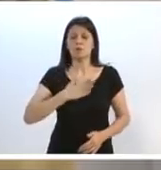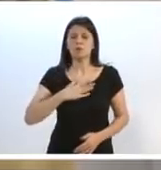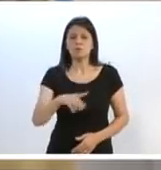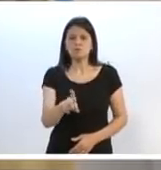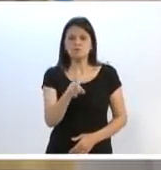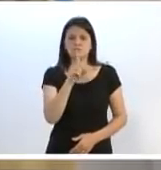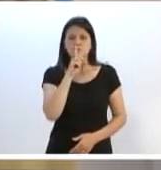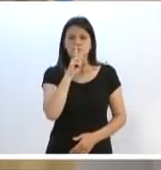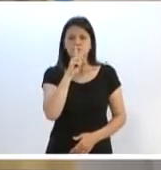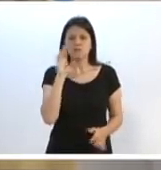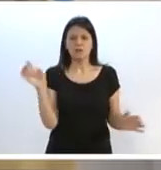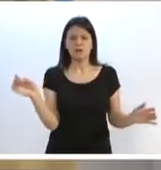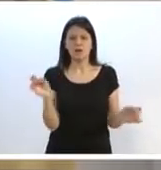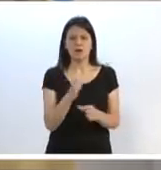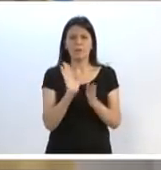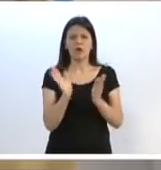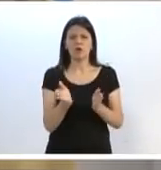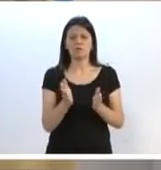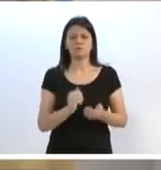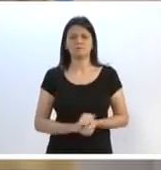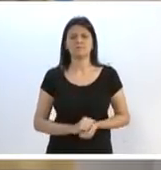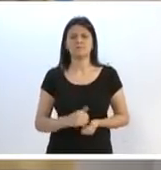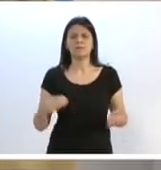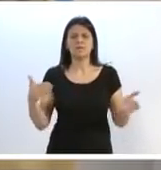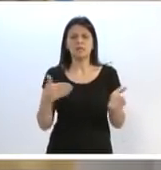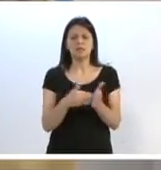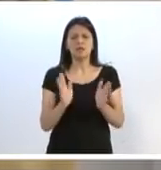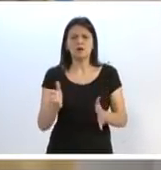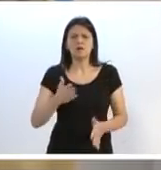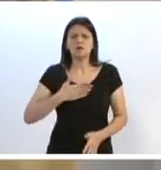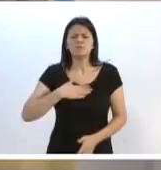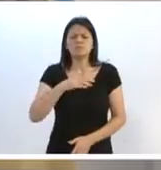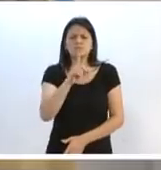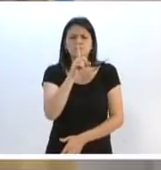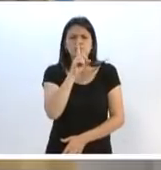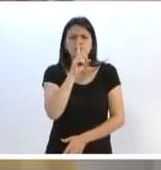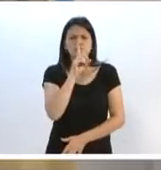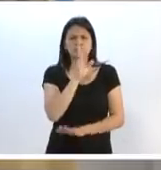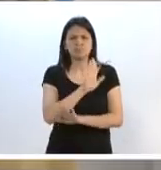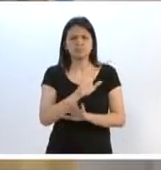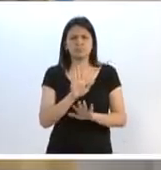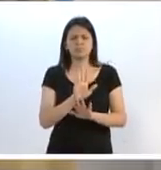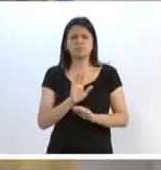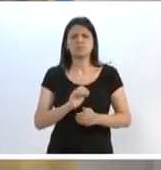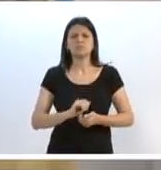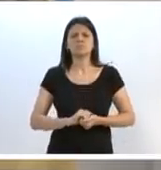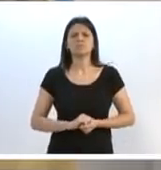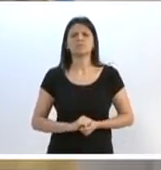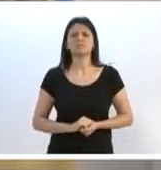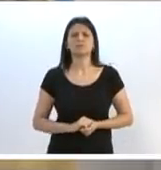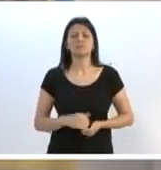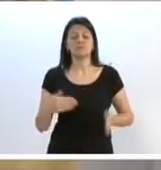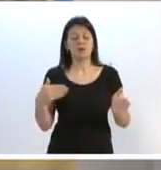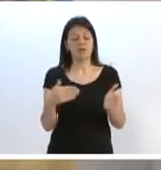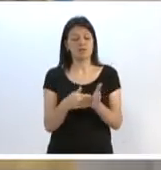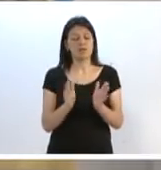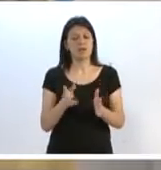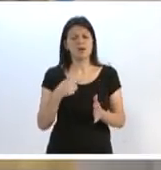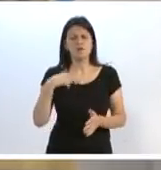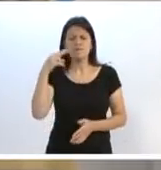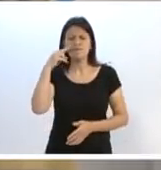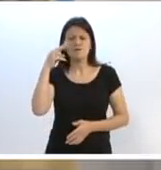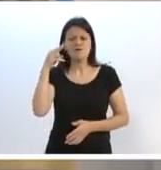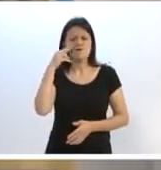termina hoje. Até agora eu me mantive calado, vereador. Vereadores. Até agora eu vi muita coisa.